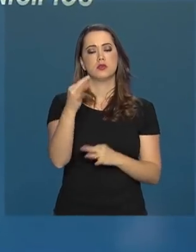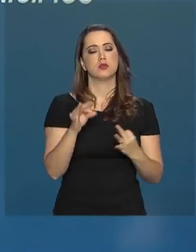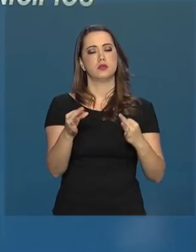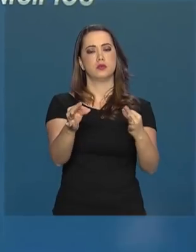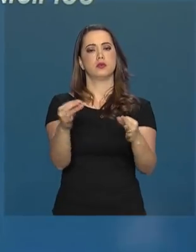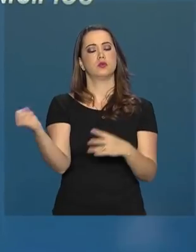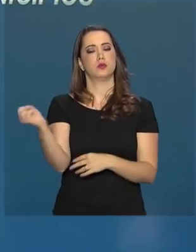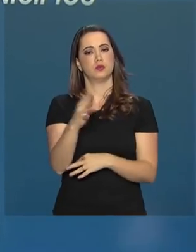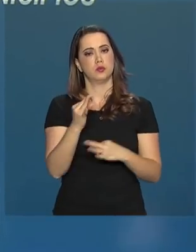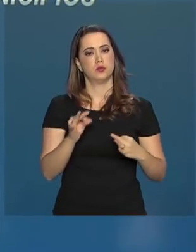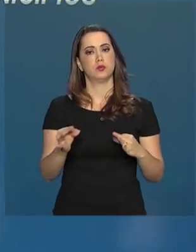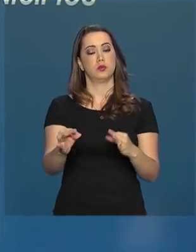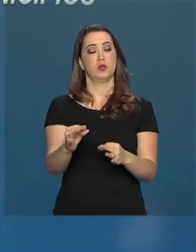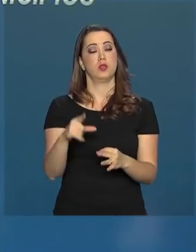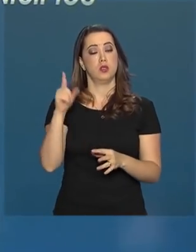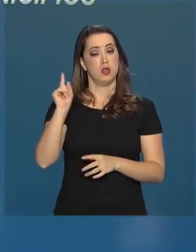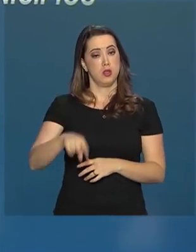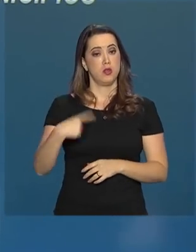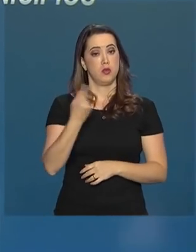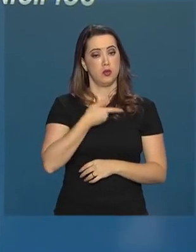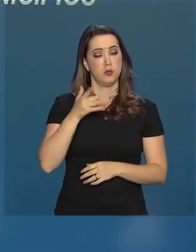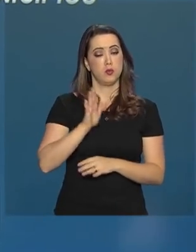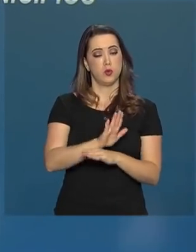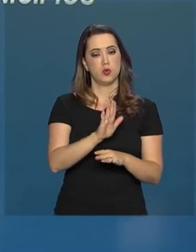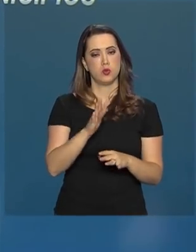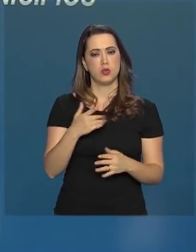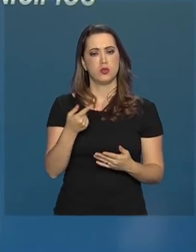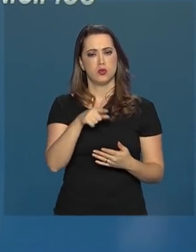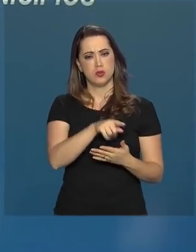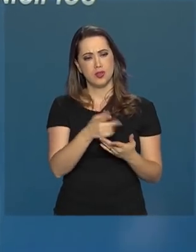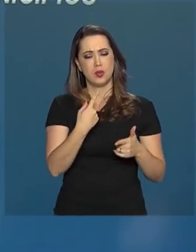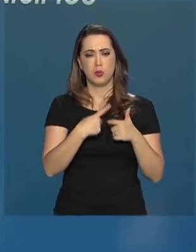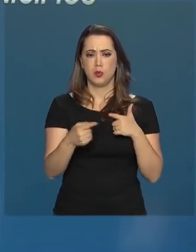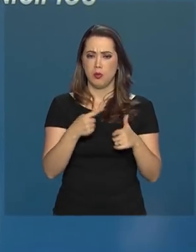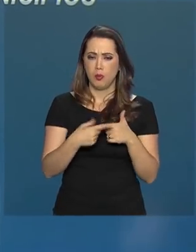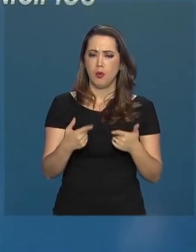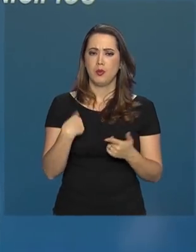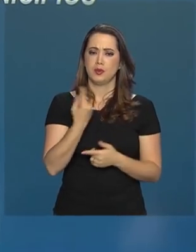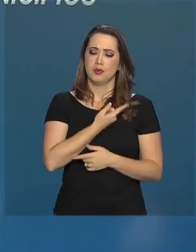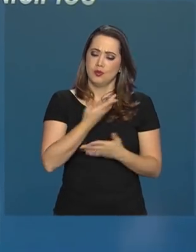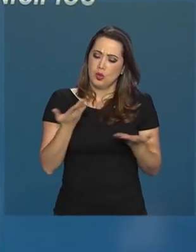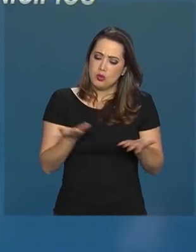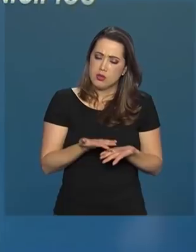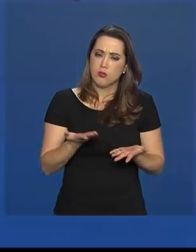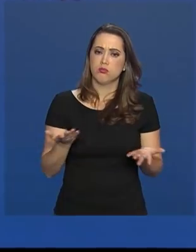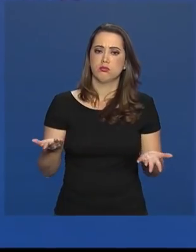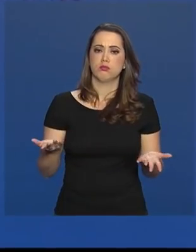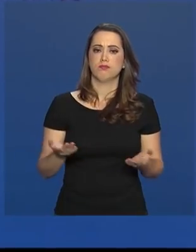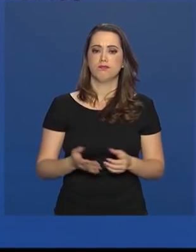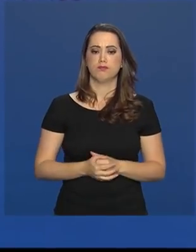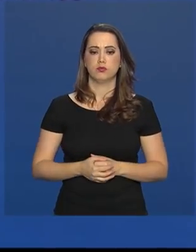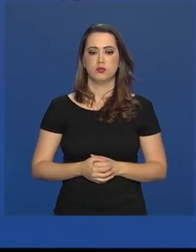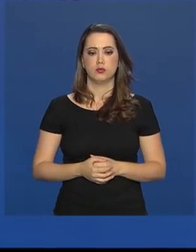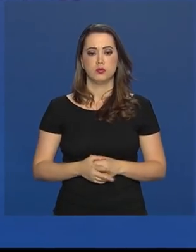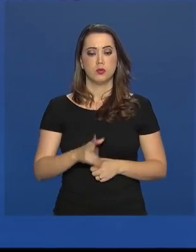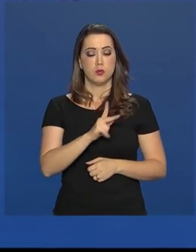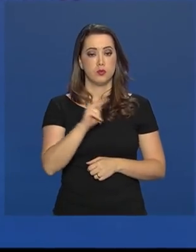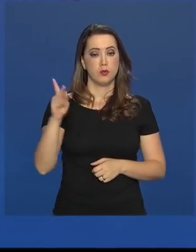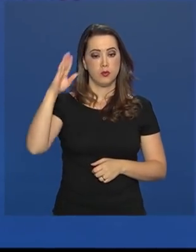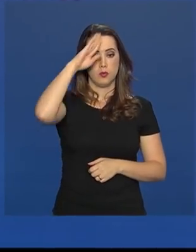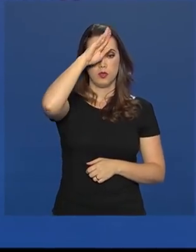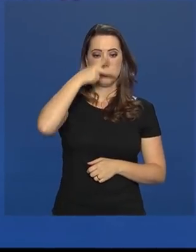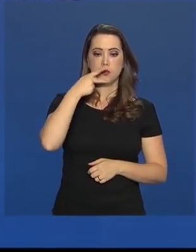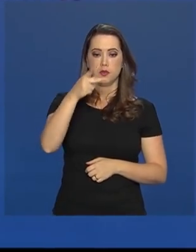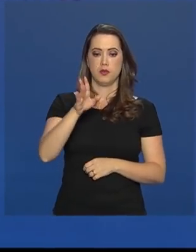e inovação, que isso que pode nos tirar realmente da situação crítica que nos encontramos no momento. O presidente Bolsonaro